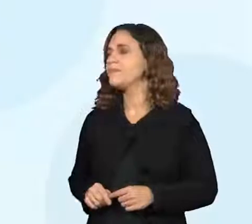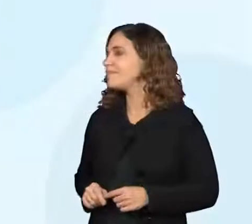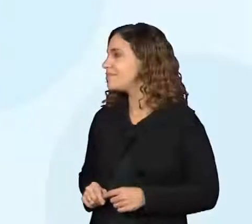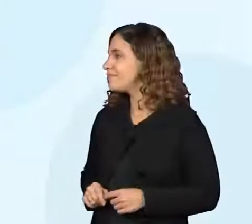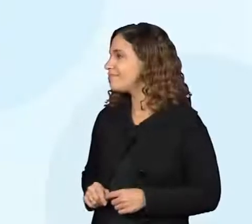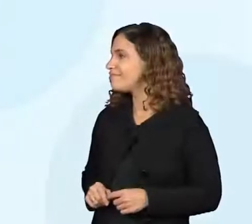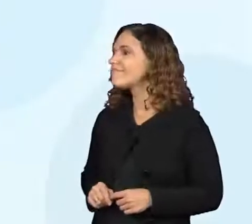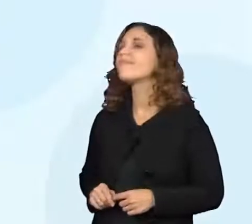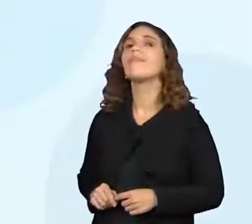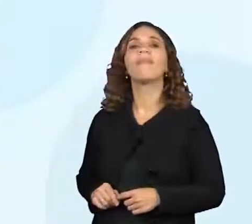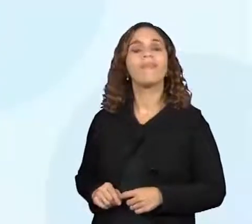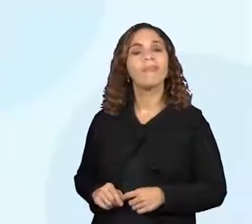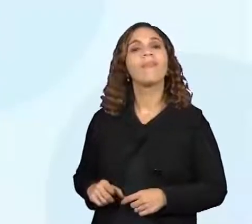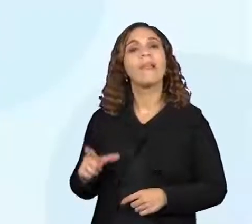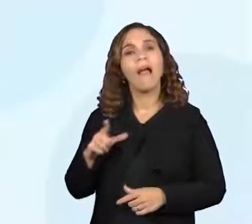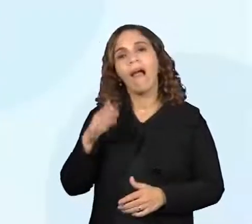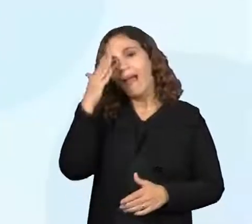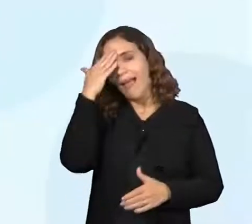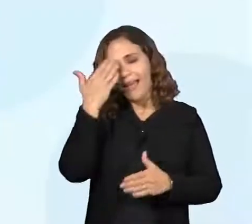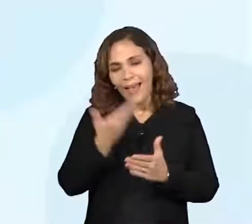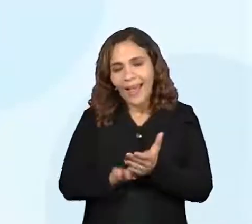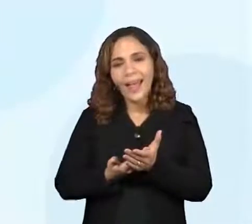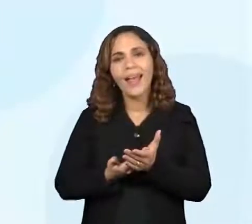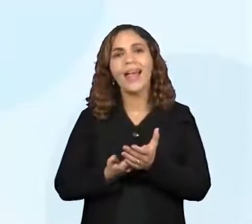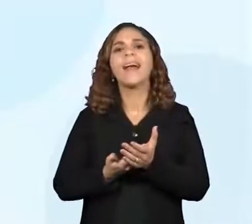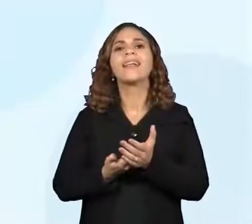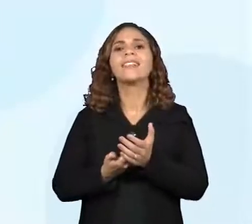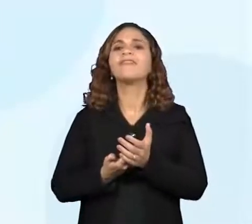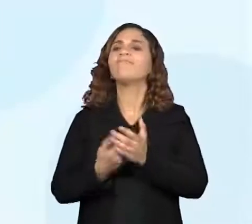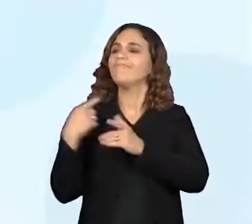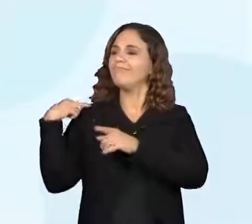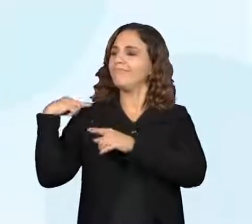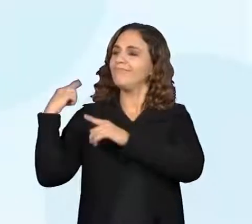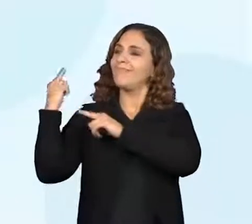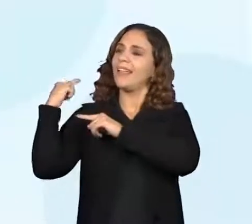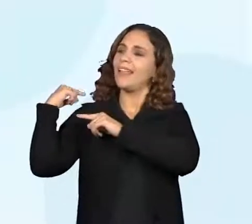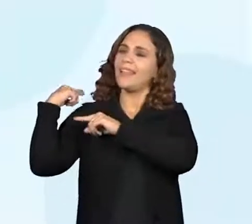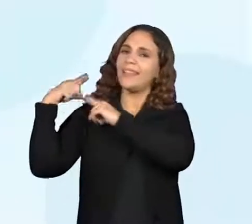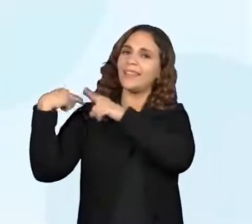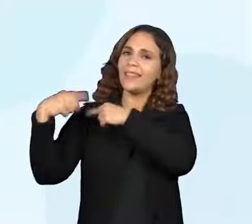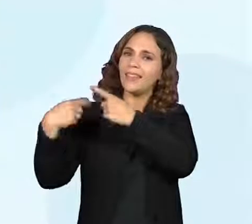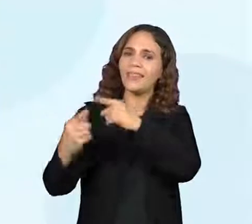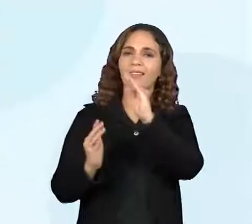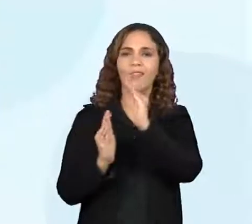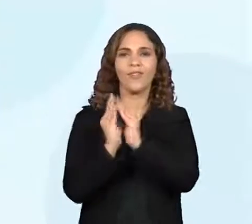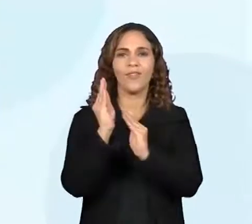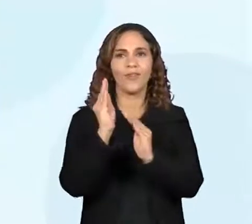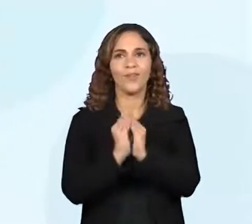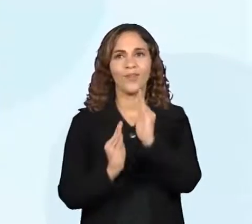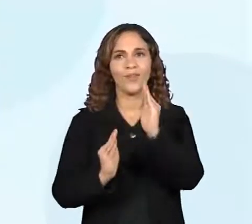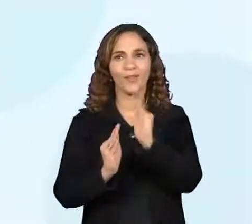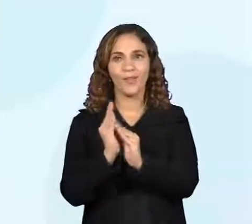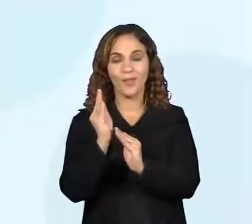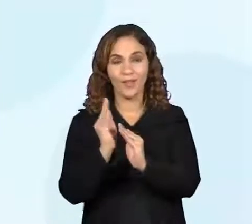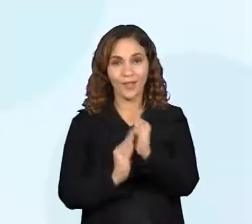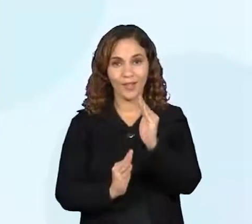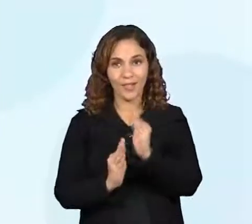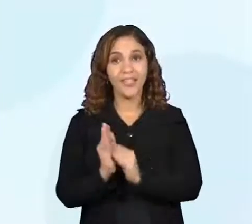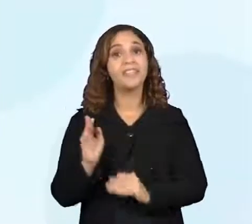crenças folclóricas. Então, muitas das crenças folclóricas nascem aí